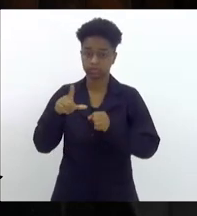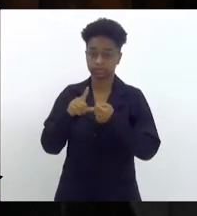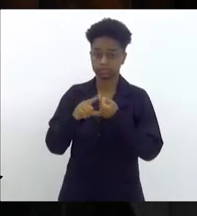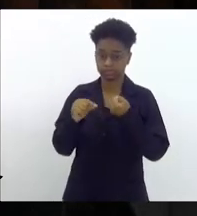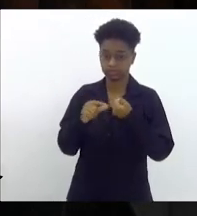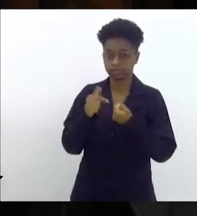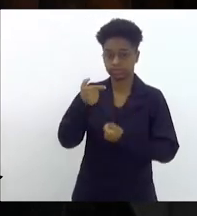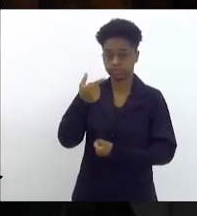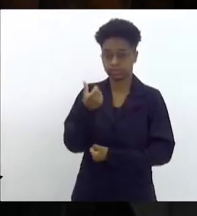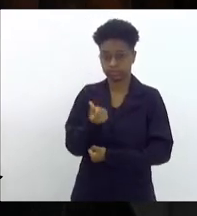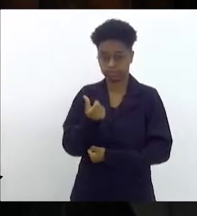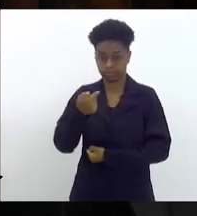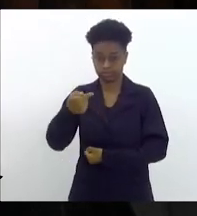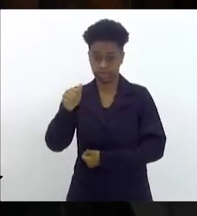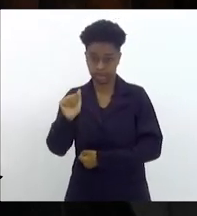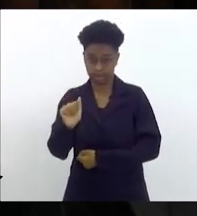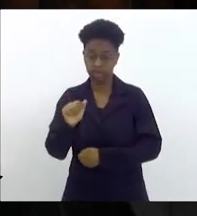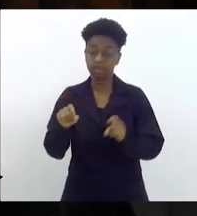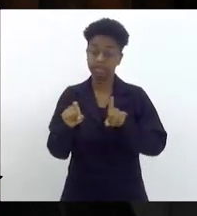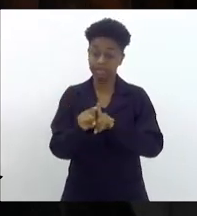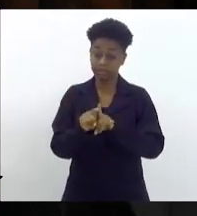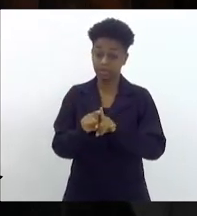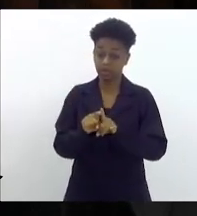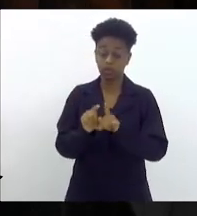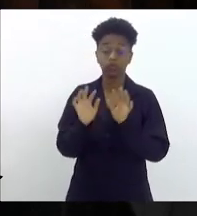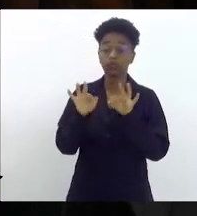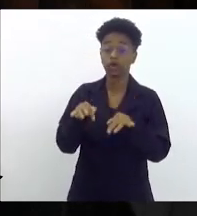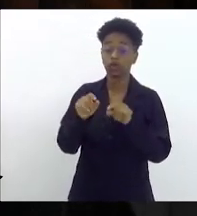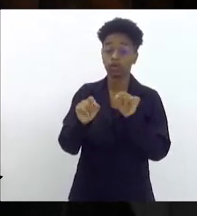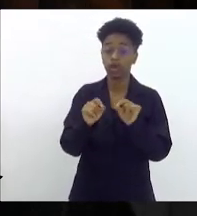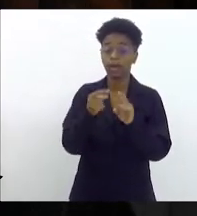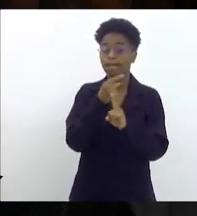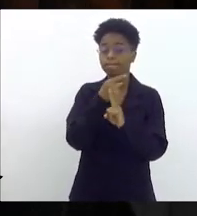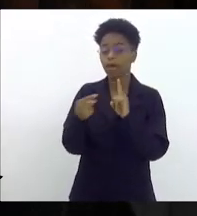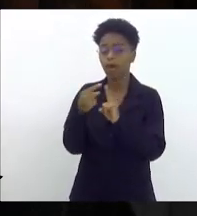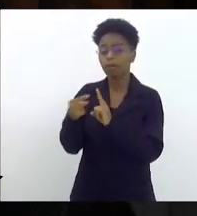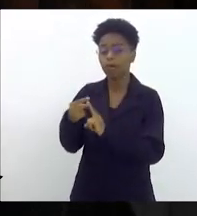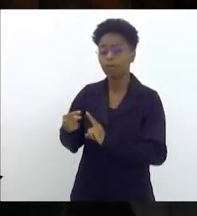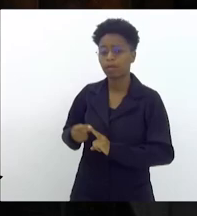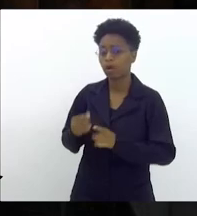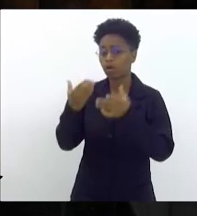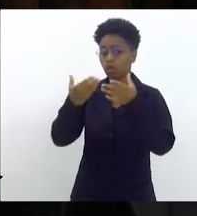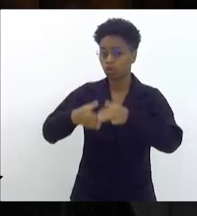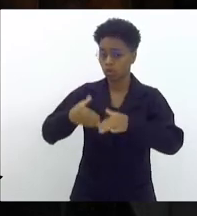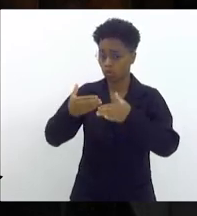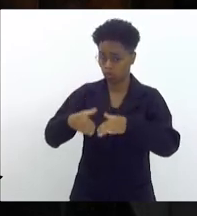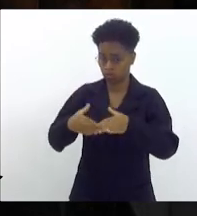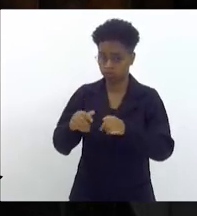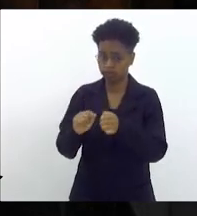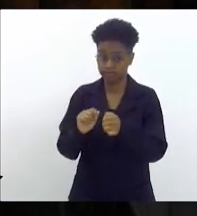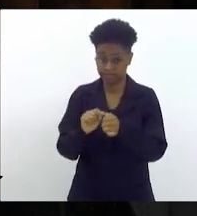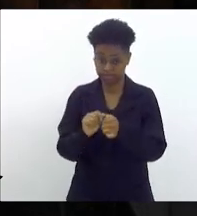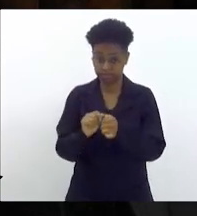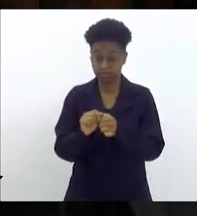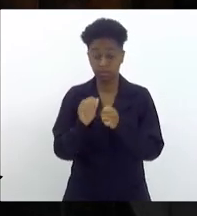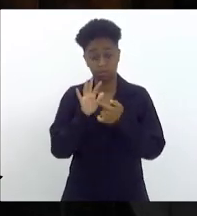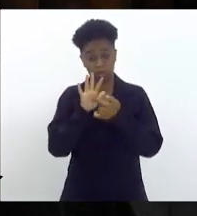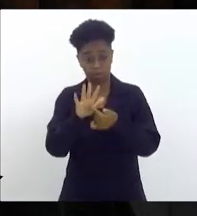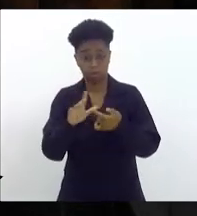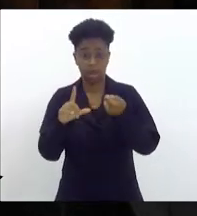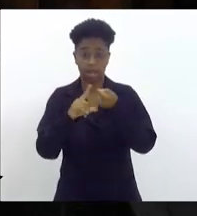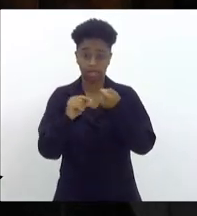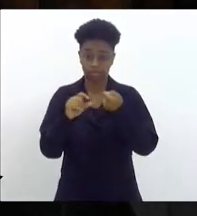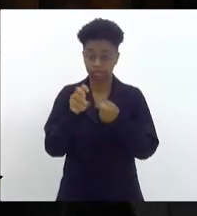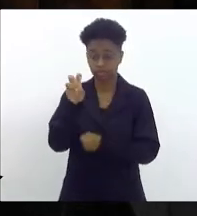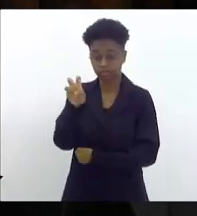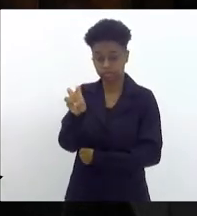com todas as letras, a proibição de realização de concurso público, previsto no artigo 5,